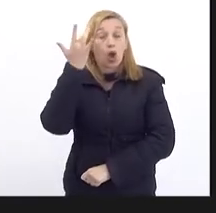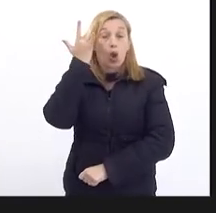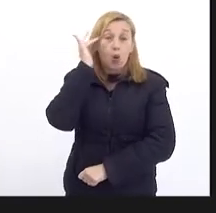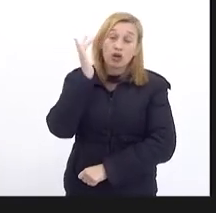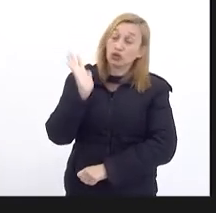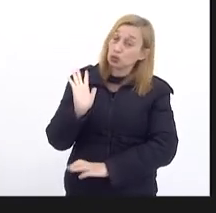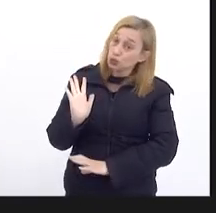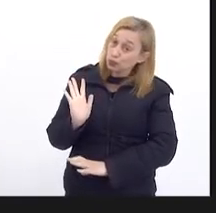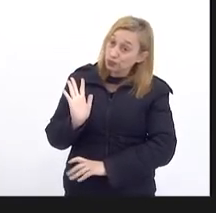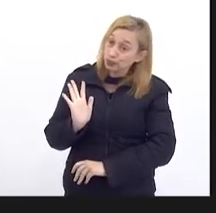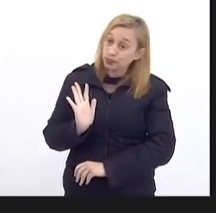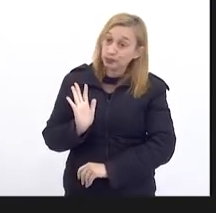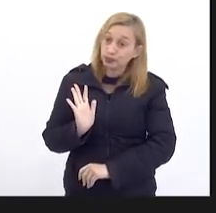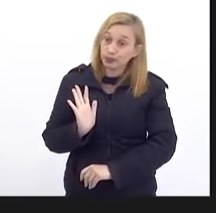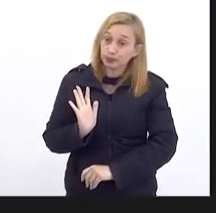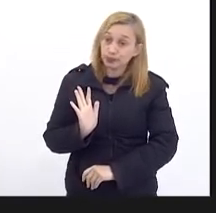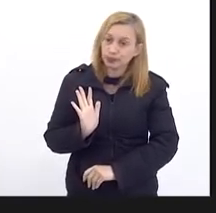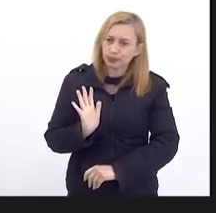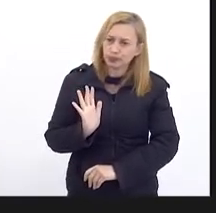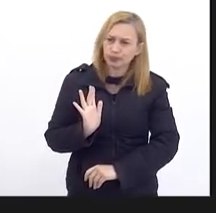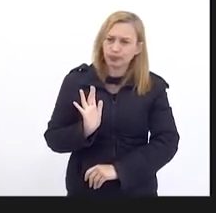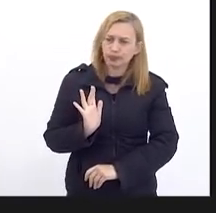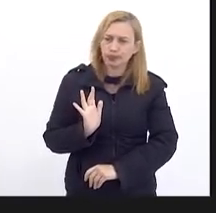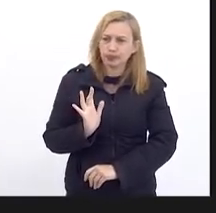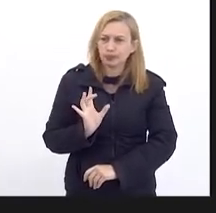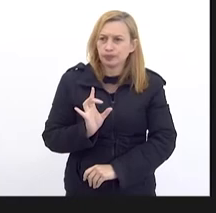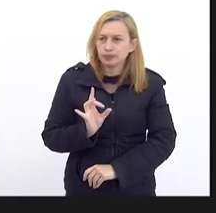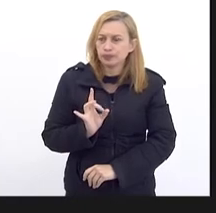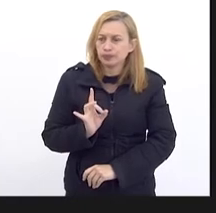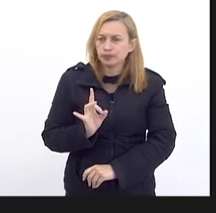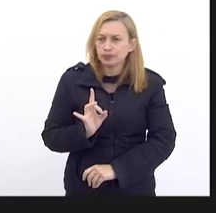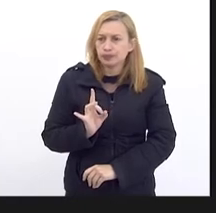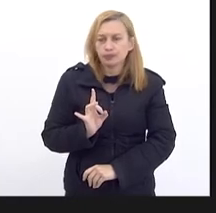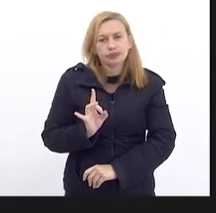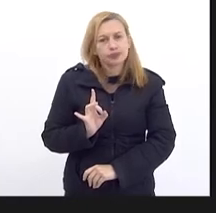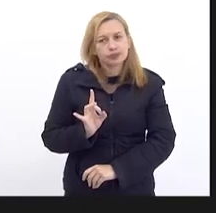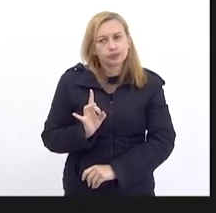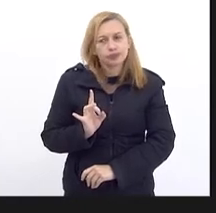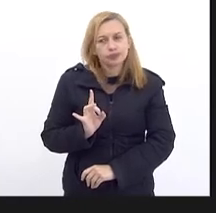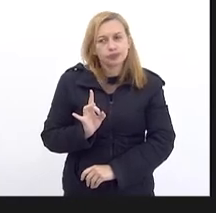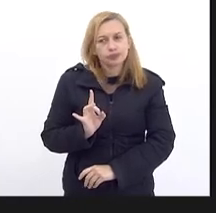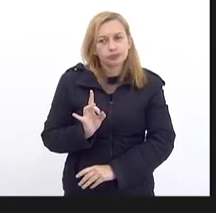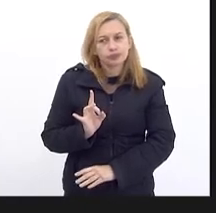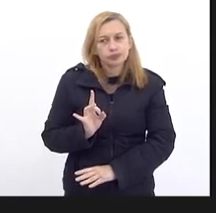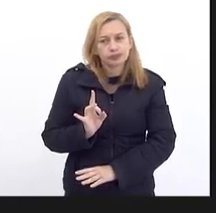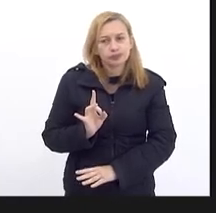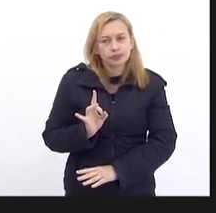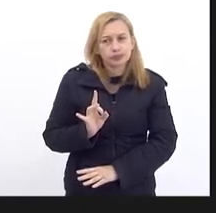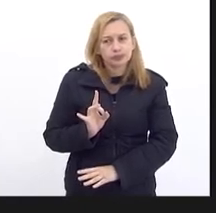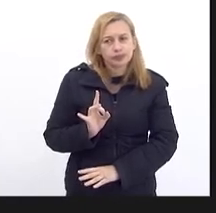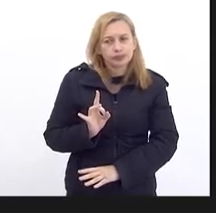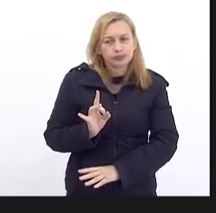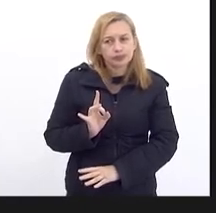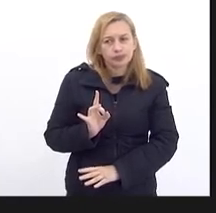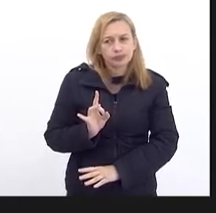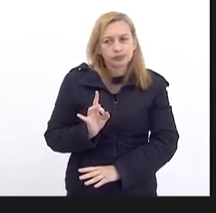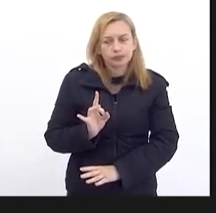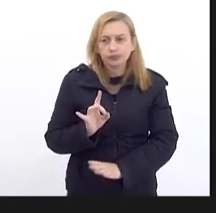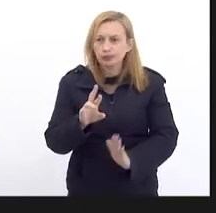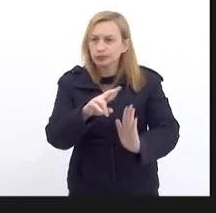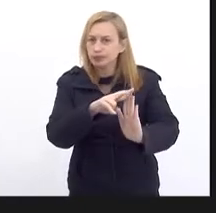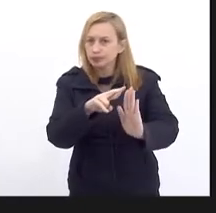Uma temeridade Tremenda A existência Desta Adesão